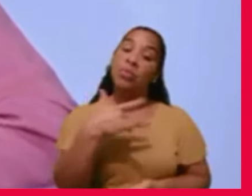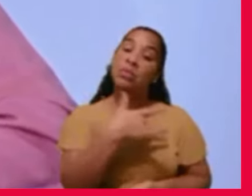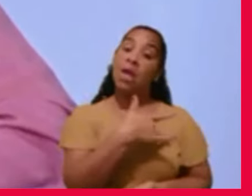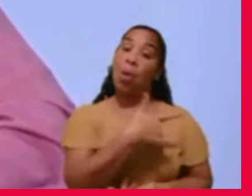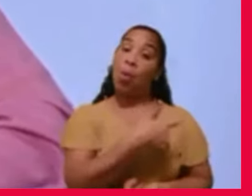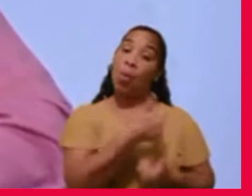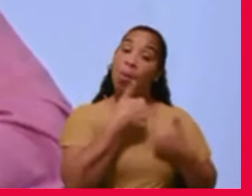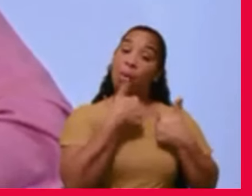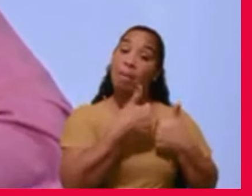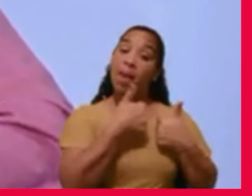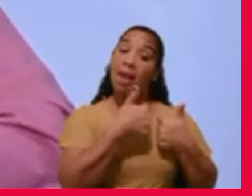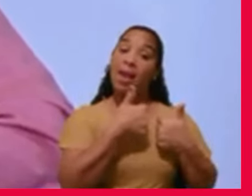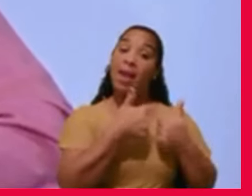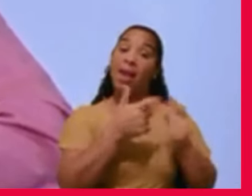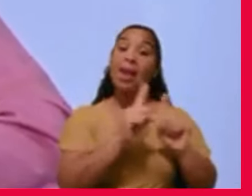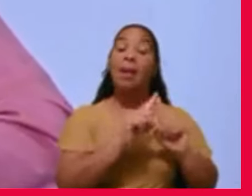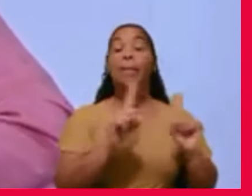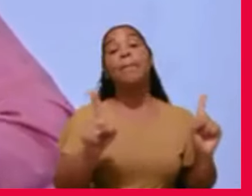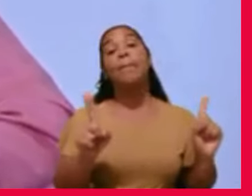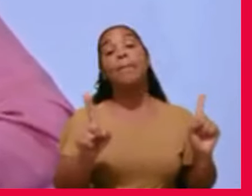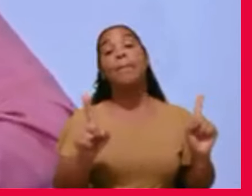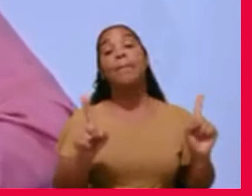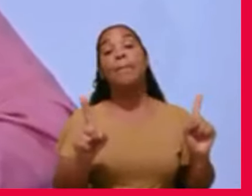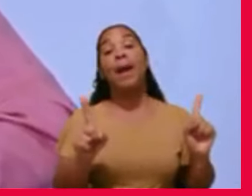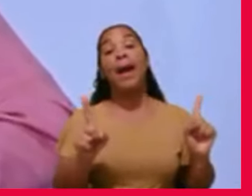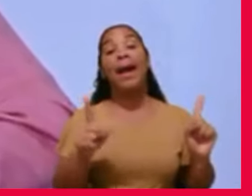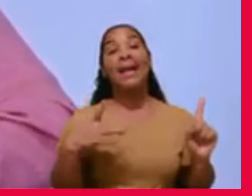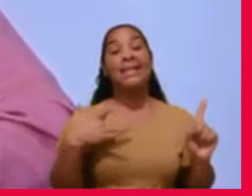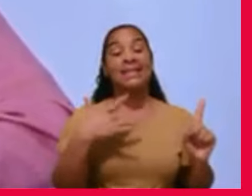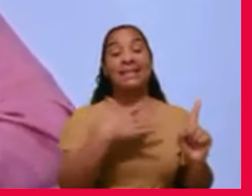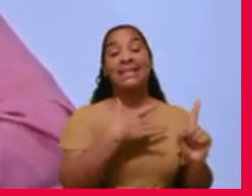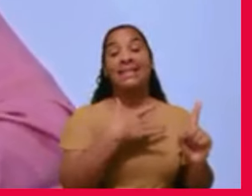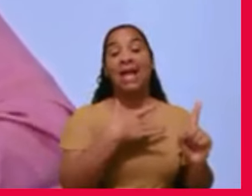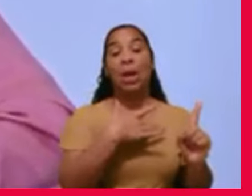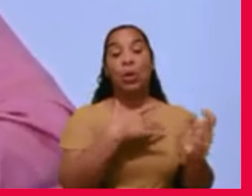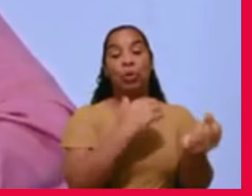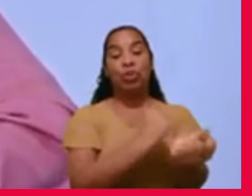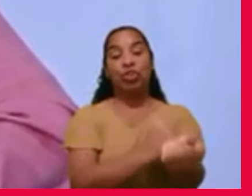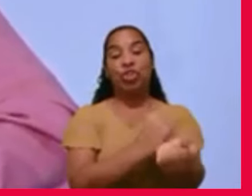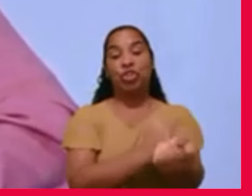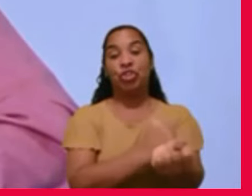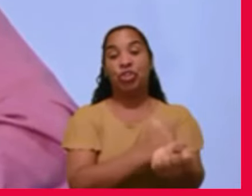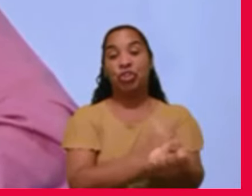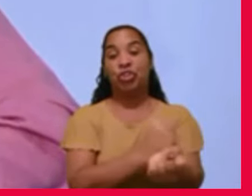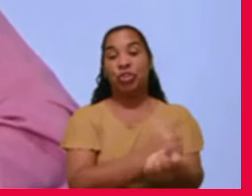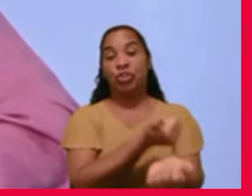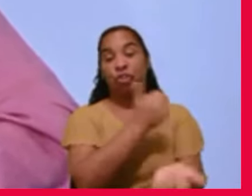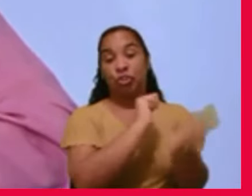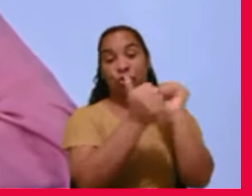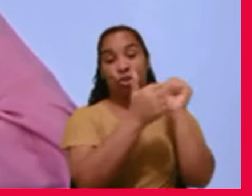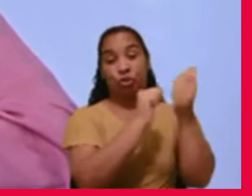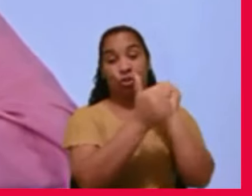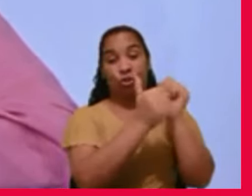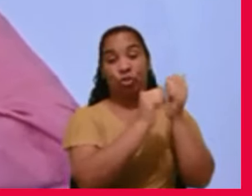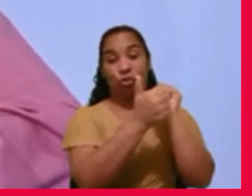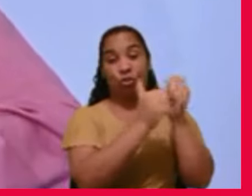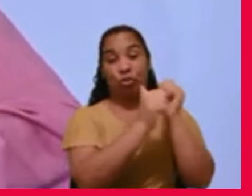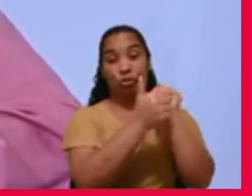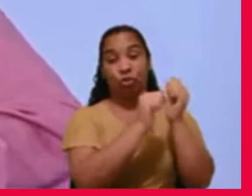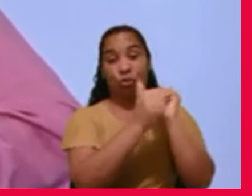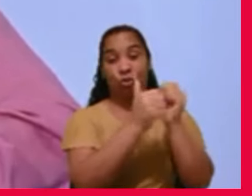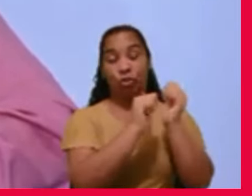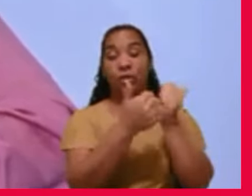aplicam essa saúde no vício, no alcoolismo, nas práticas